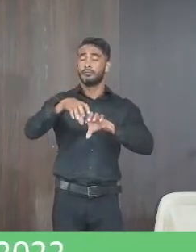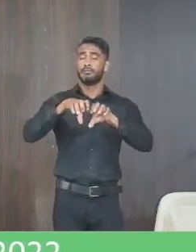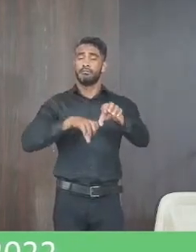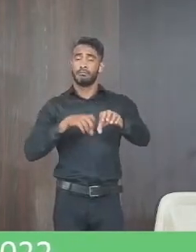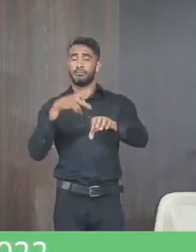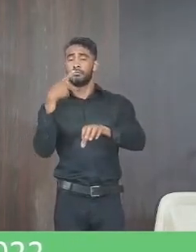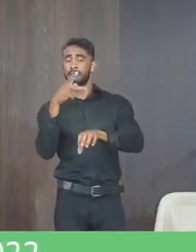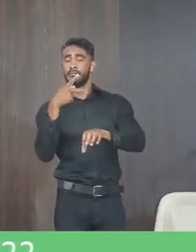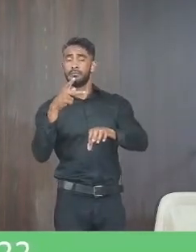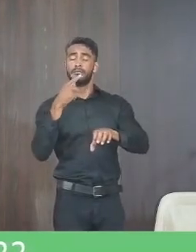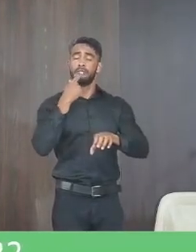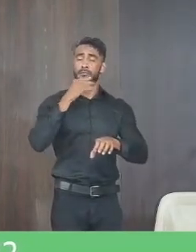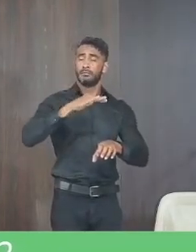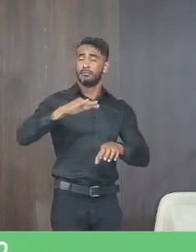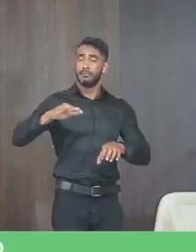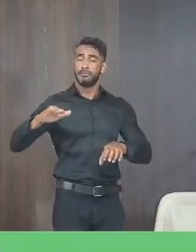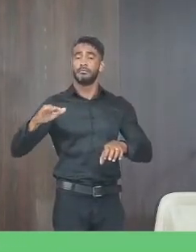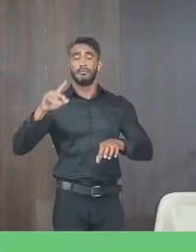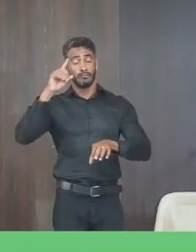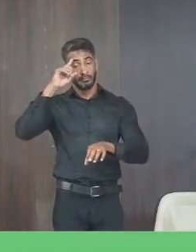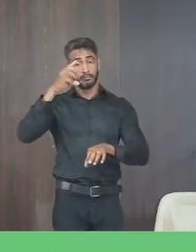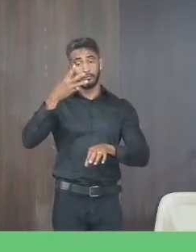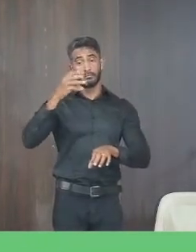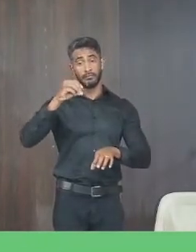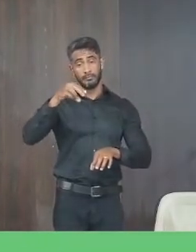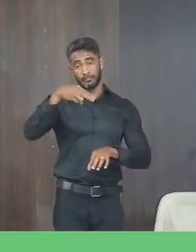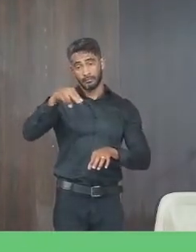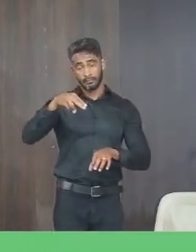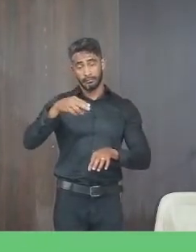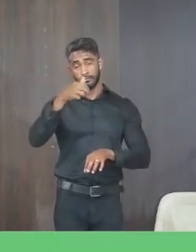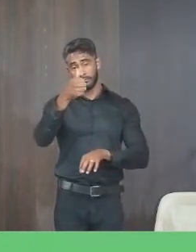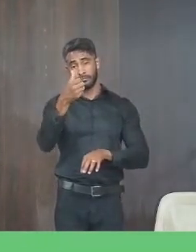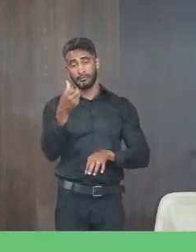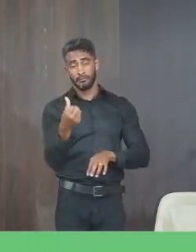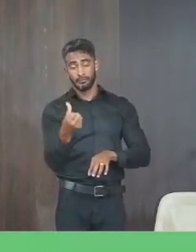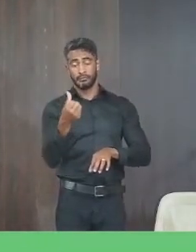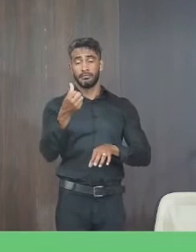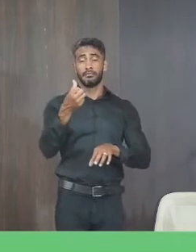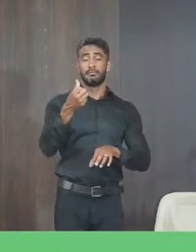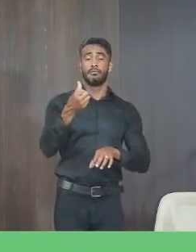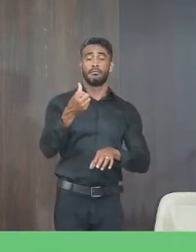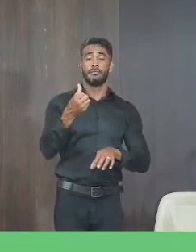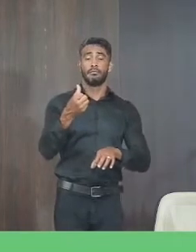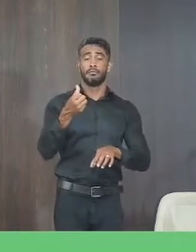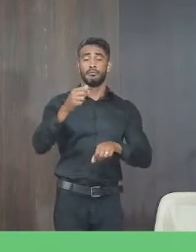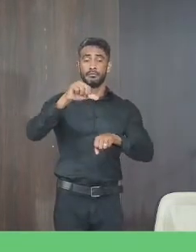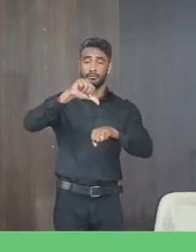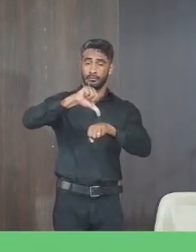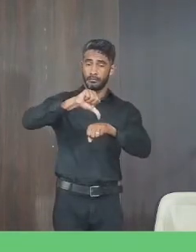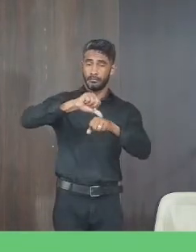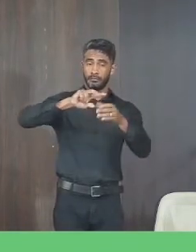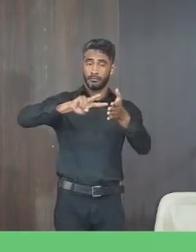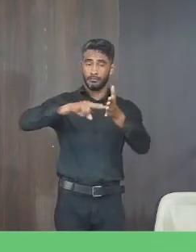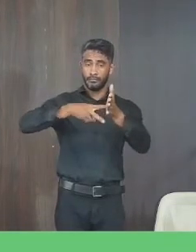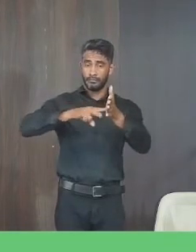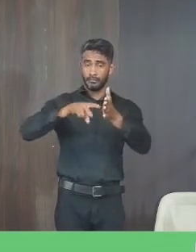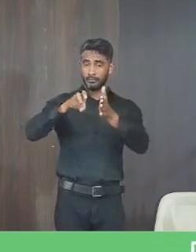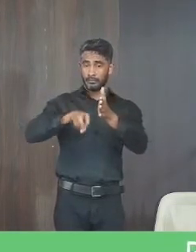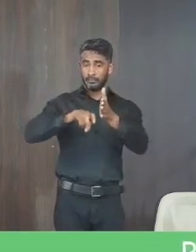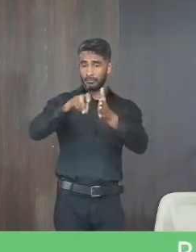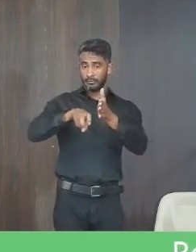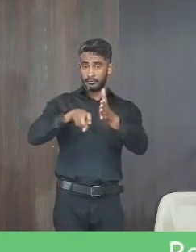às Drogas PROED em data de 29 de novembro de 2022 às 16h30 no Centro Cultural do Sindicato Rural